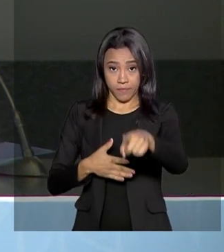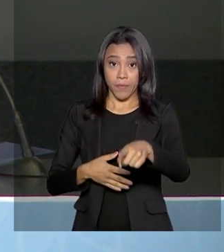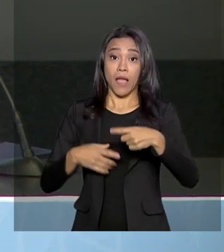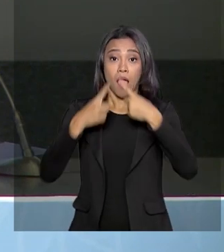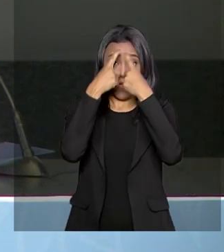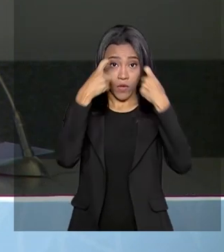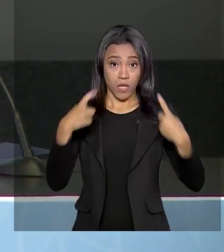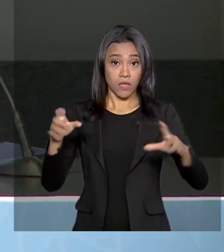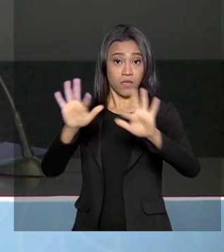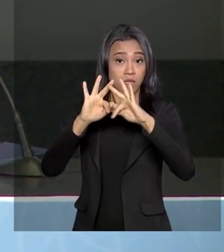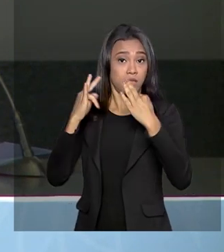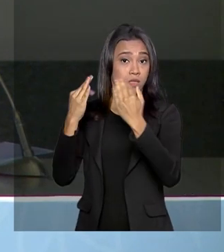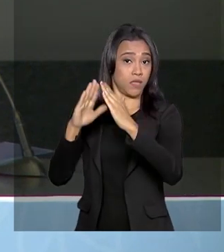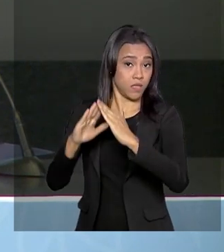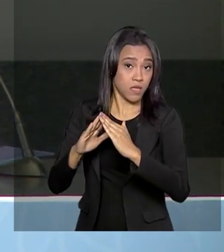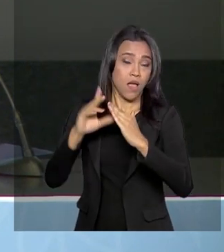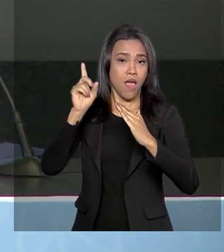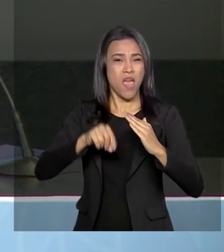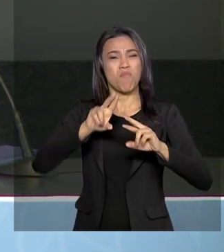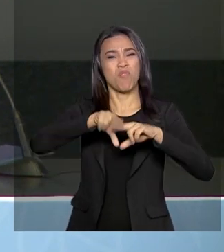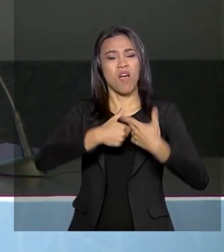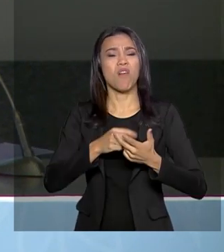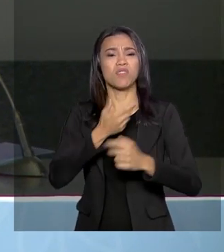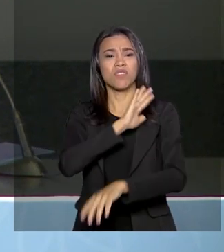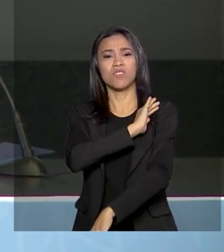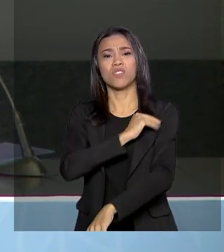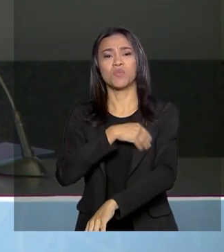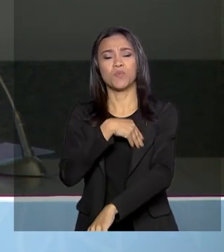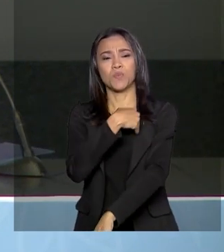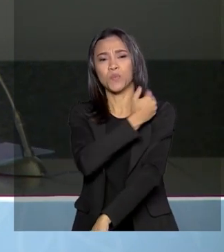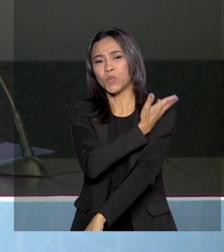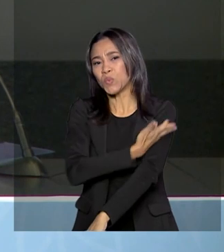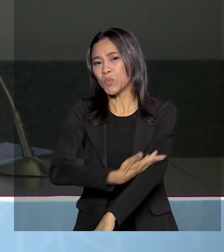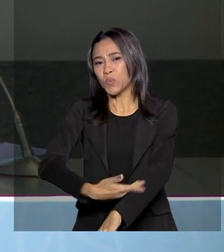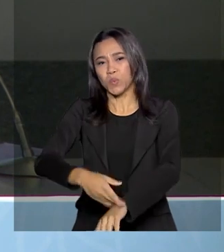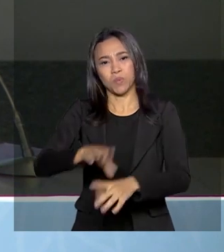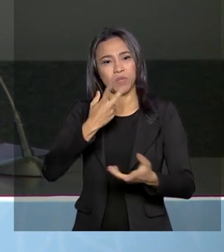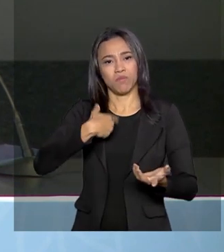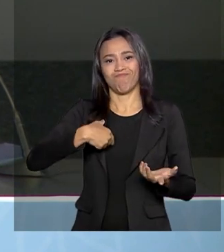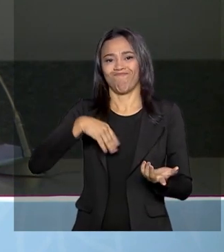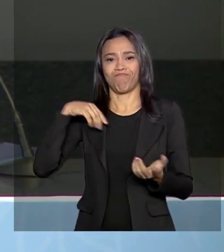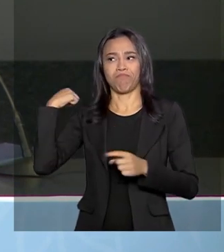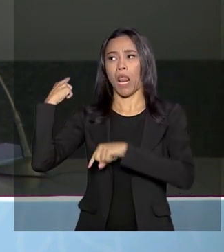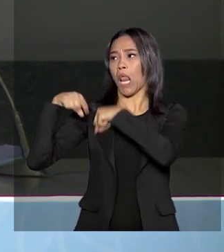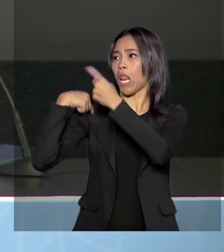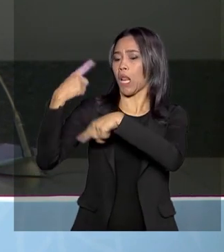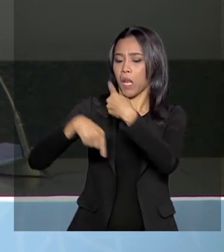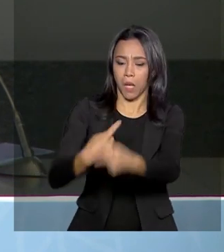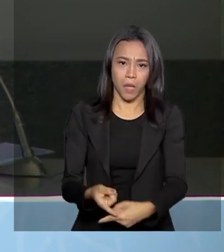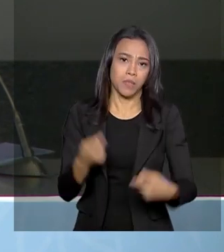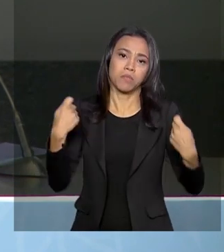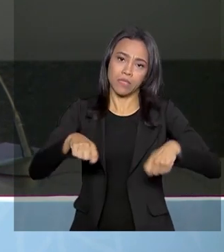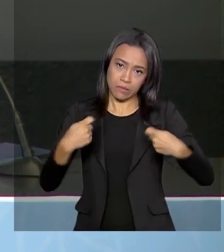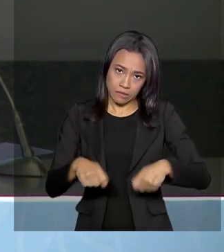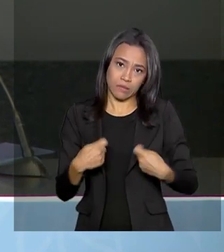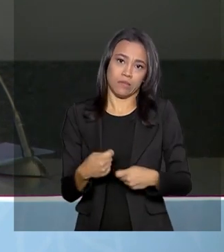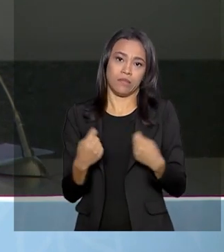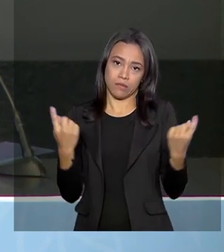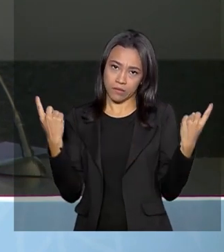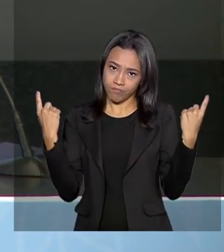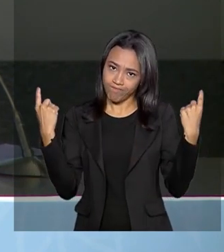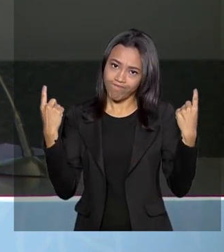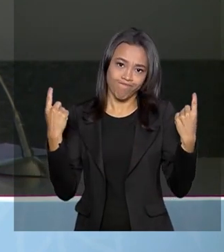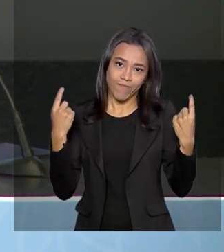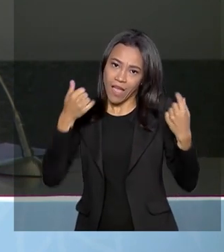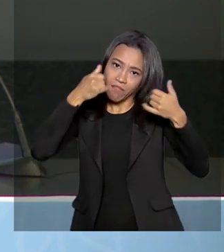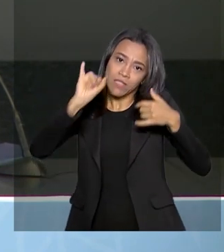decorrente desse defeito cultural, de um vício, muitas vezes, um ânimo criminoso que tem que ser combatido. Não